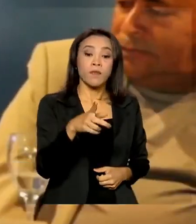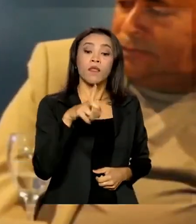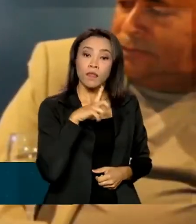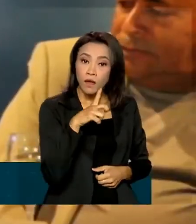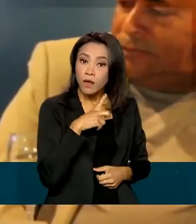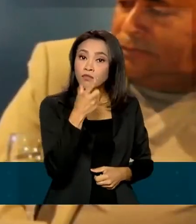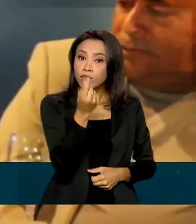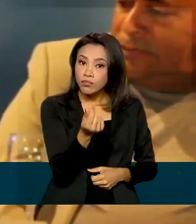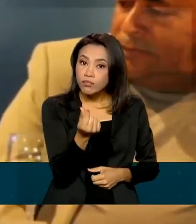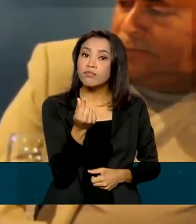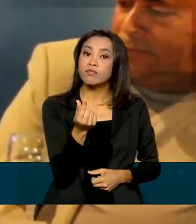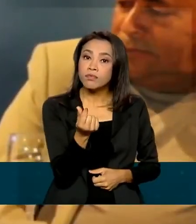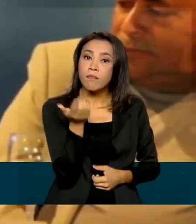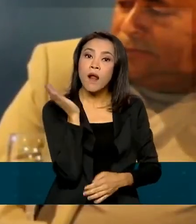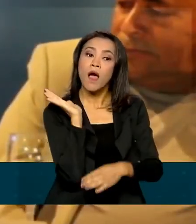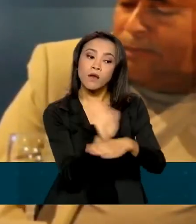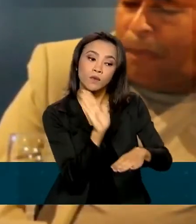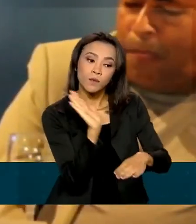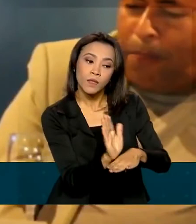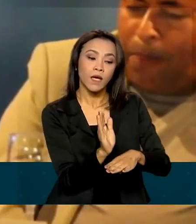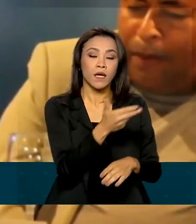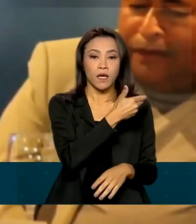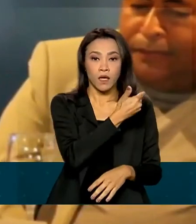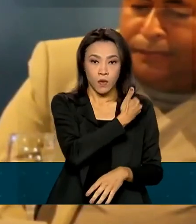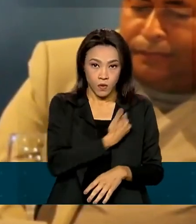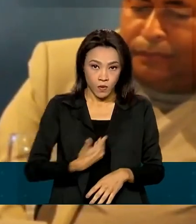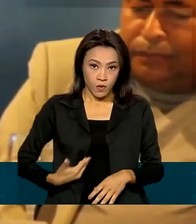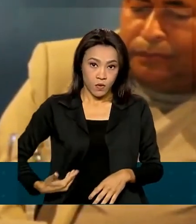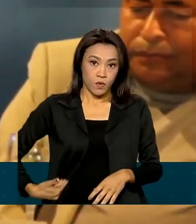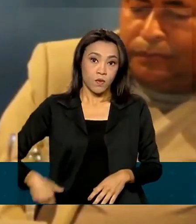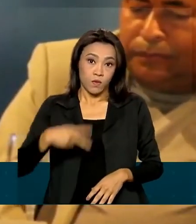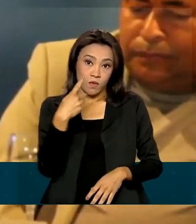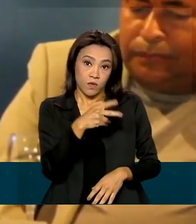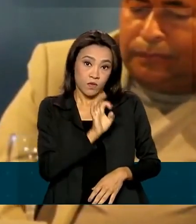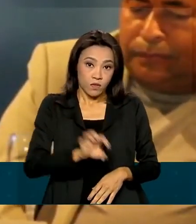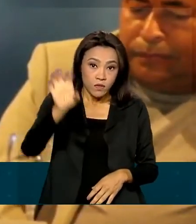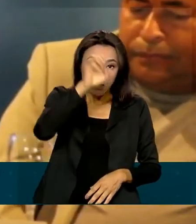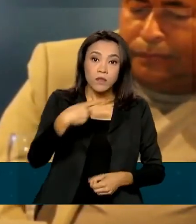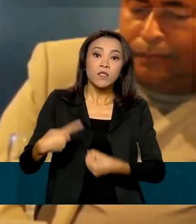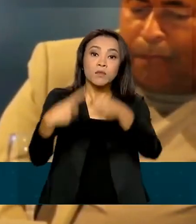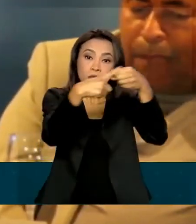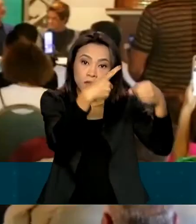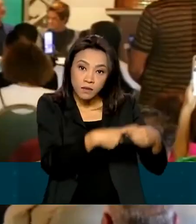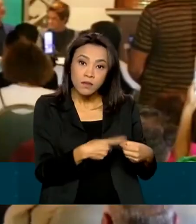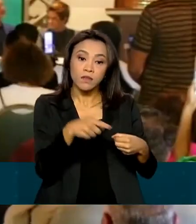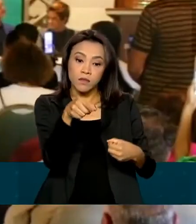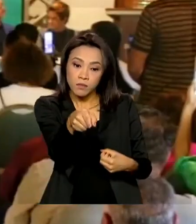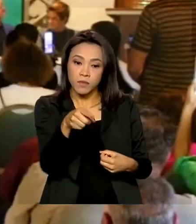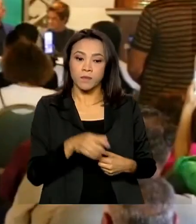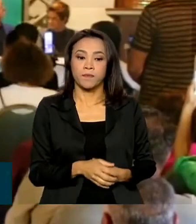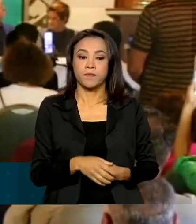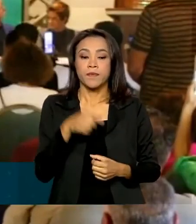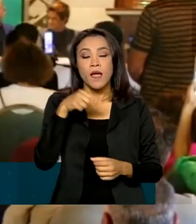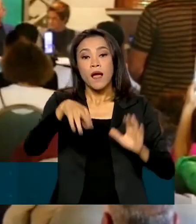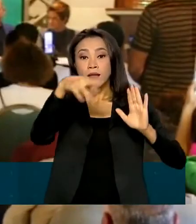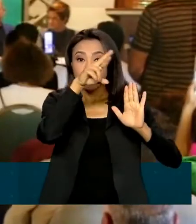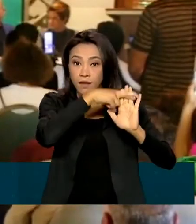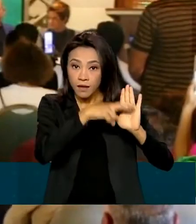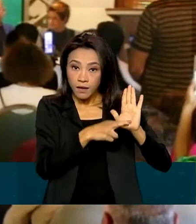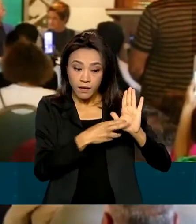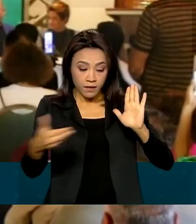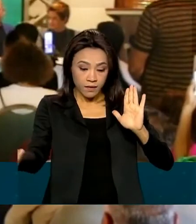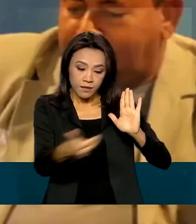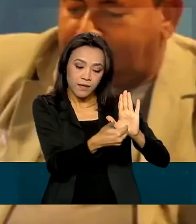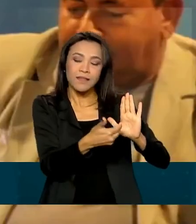estados e municípios a estruturarem projetos de concessões do manejo de resíduos sólidos. O marco regulatório do saneamento veio mudar